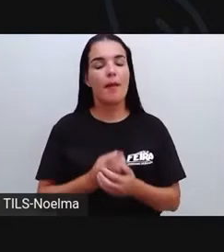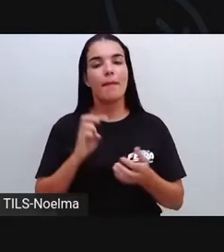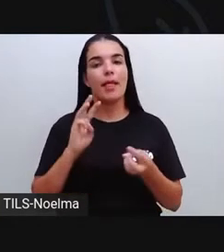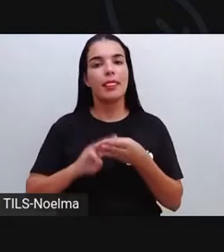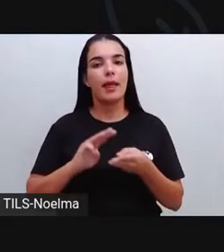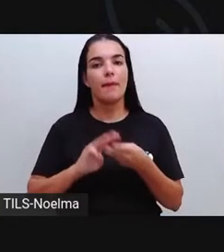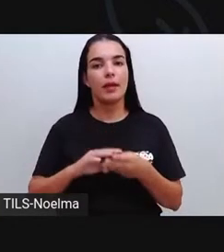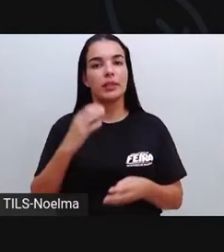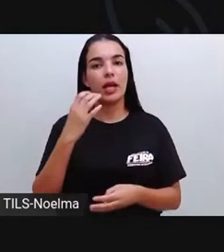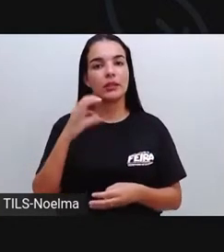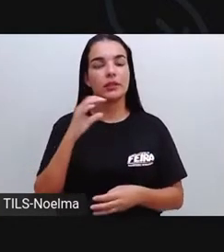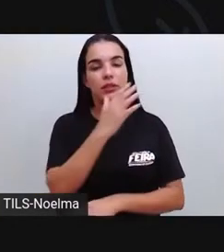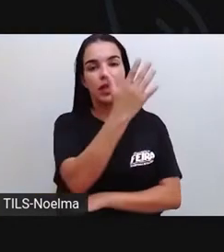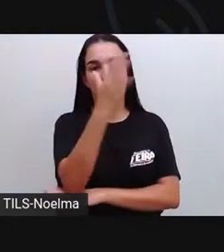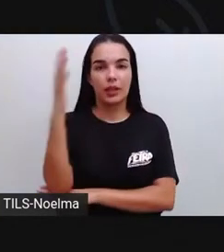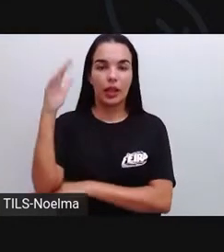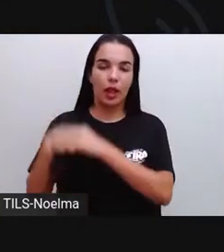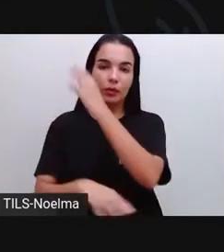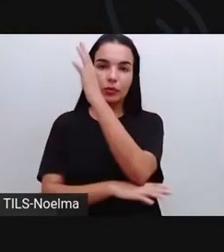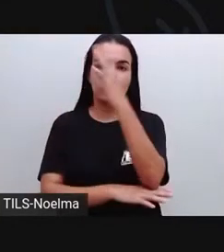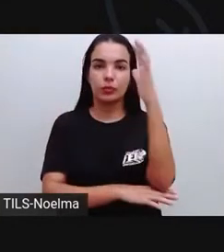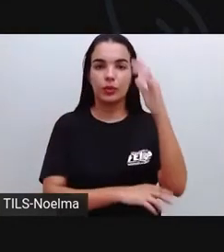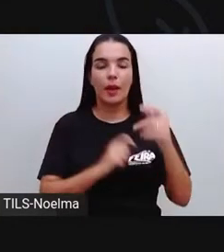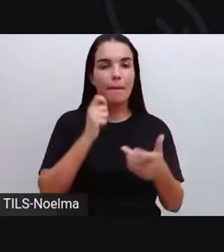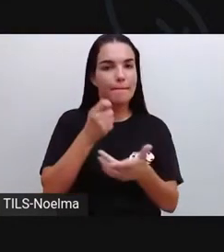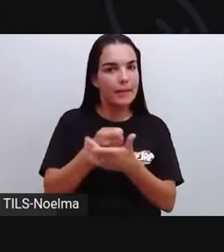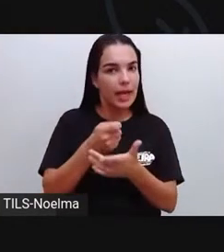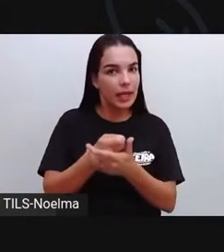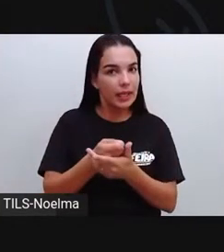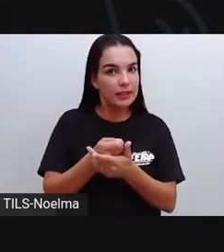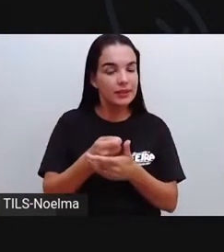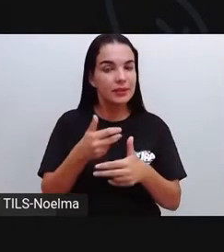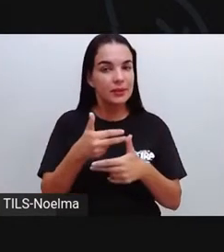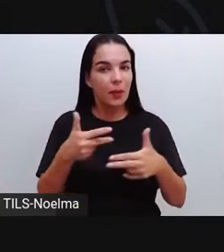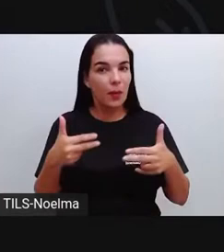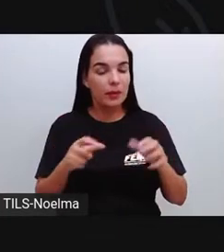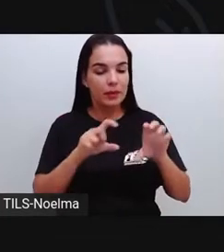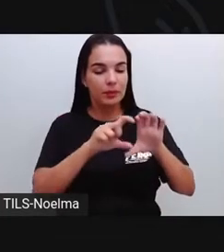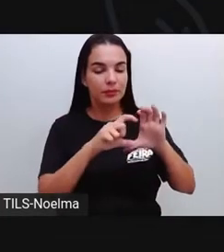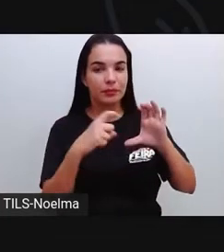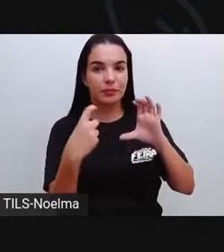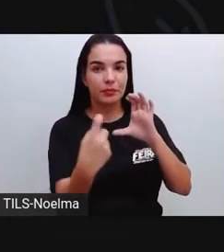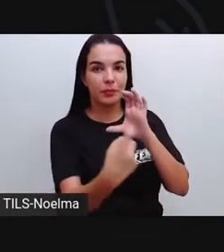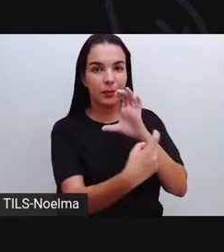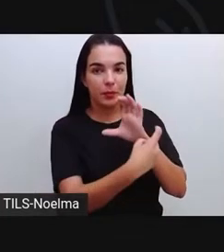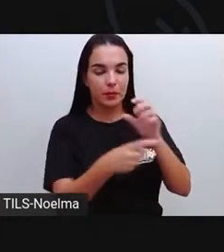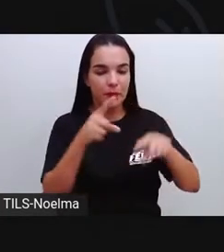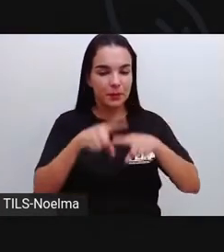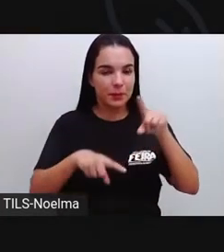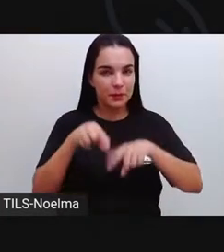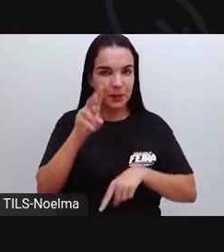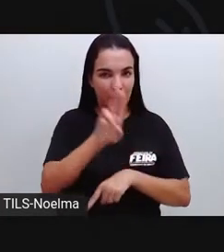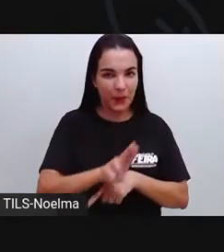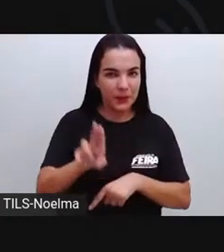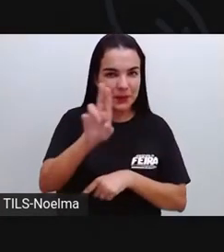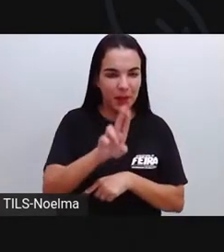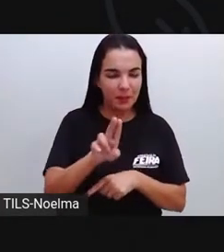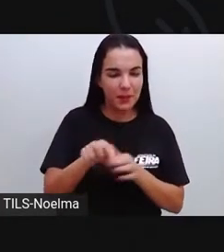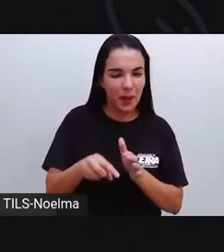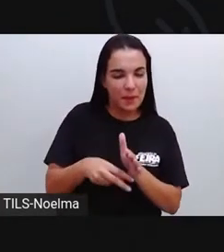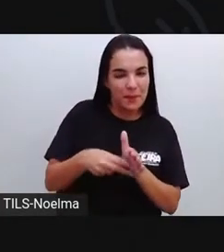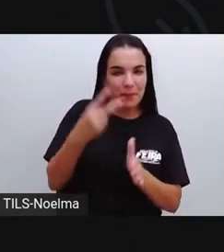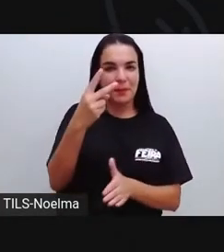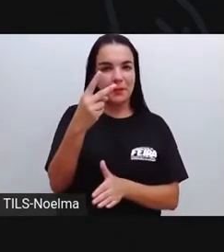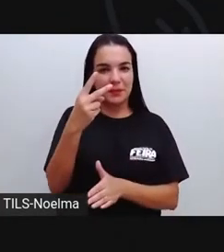matemática e ciências da natureza, apagando a conta e os rótulos dos produtos que consumimos a segunda parte